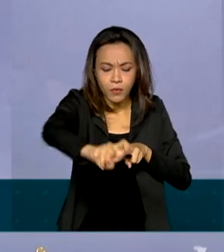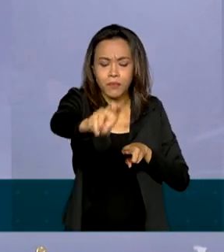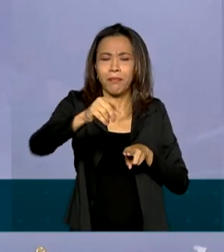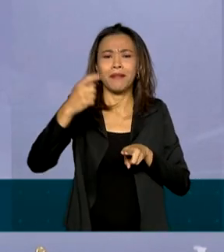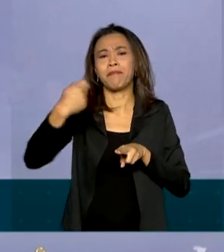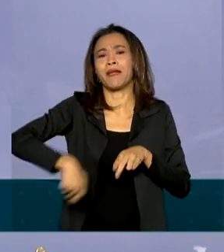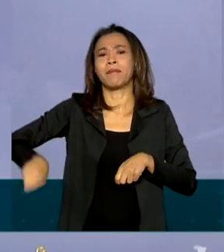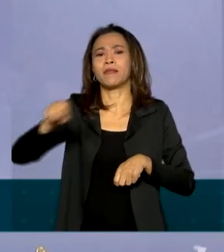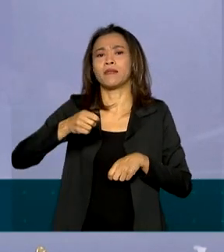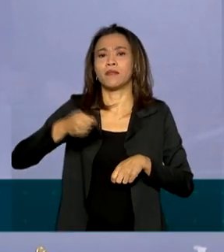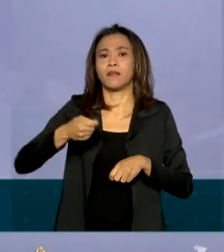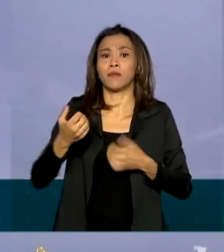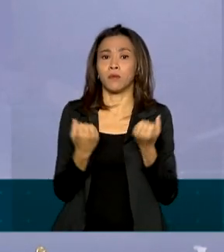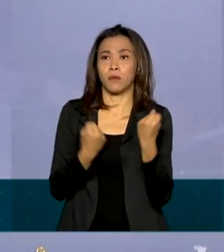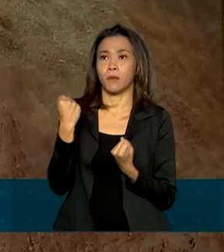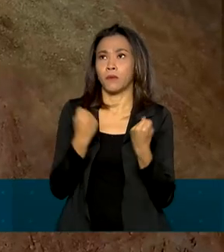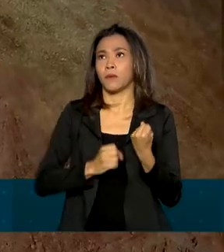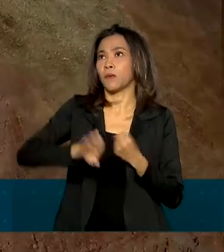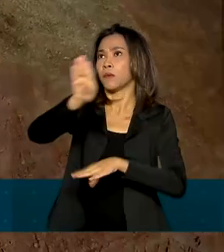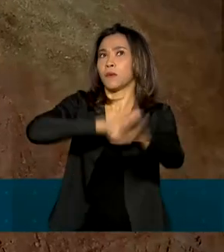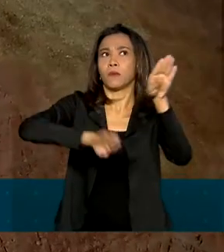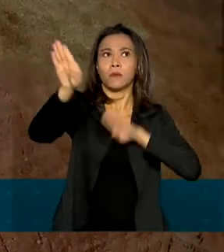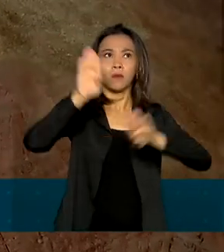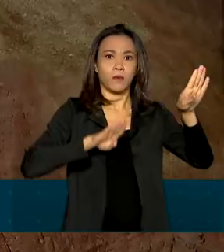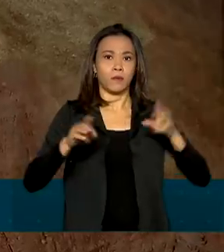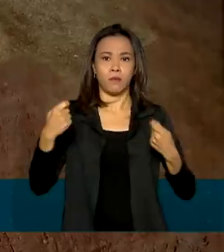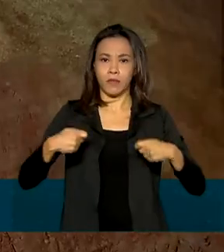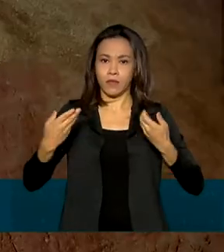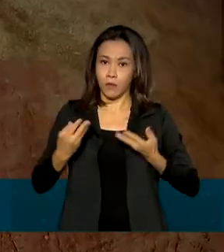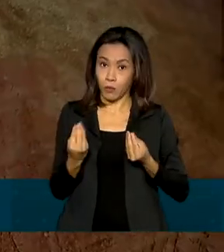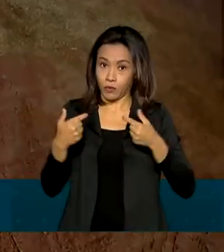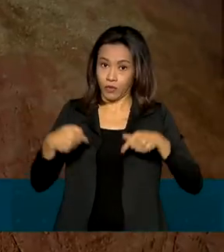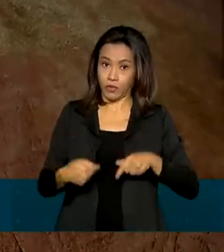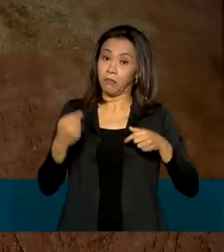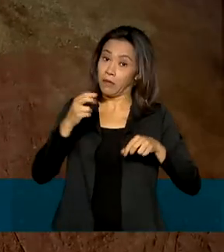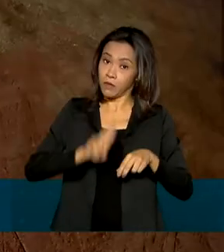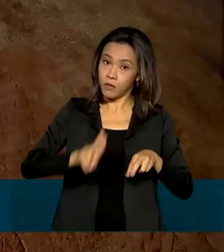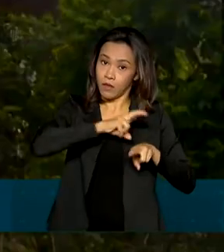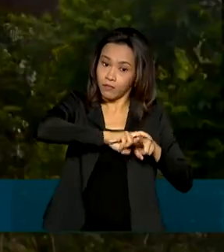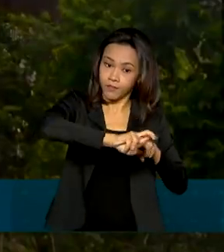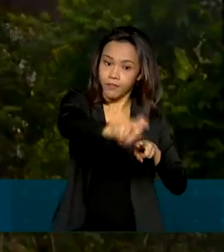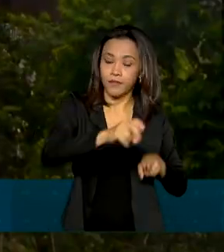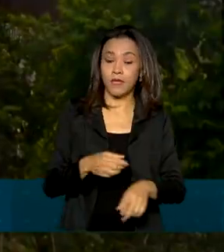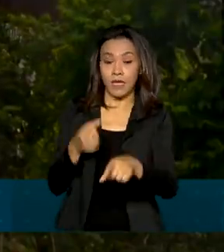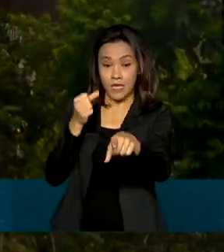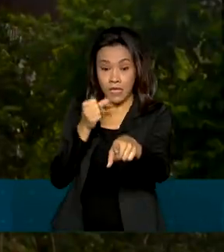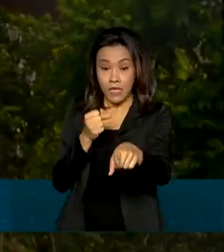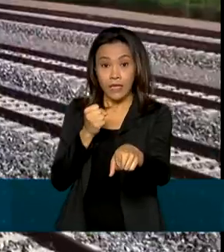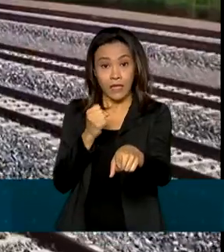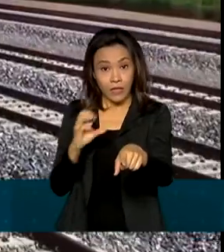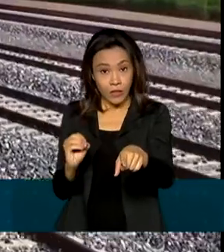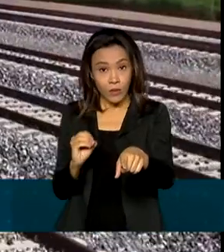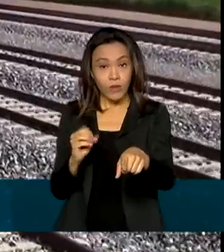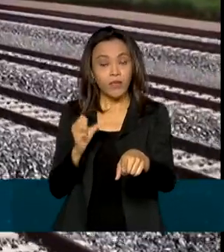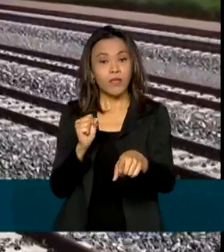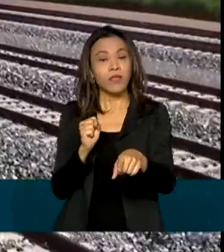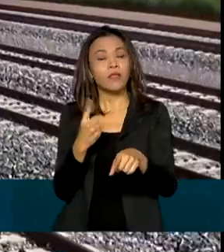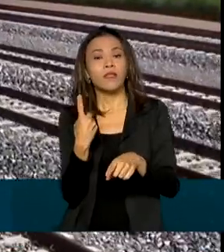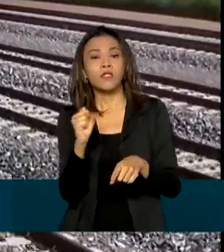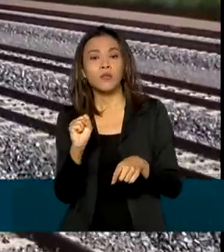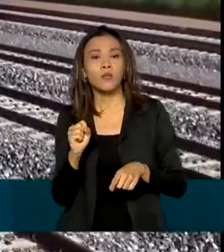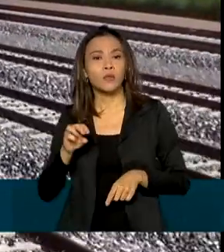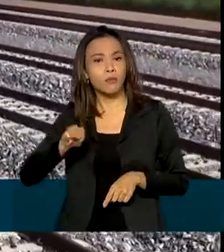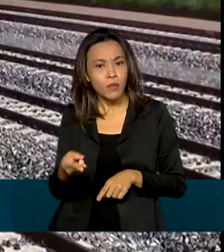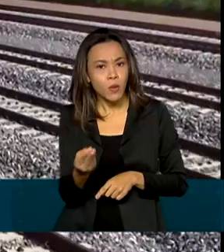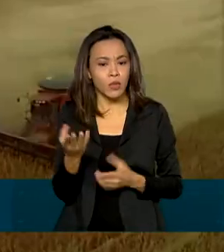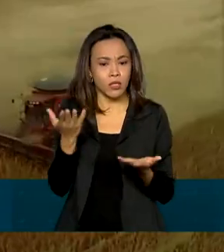dependência do modal rodoviário. Com capacidade de transportar mais de 18 milhões de toneladas de carga, a ferrovia será